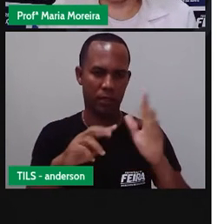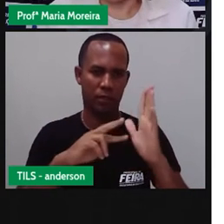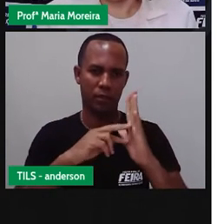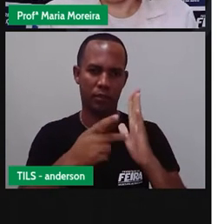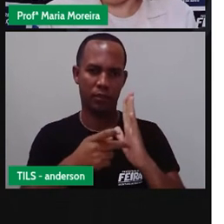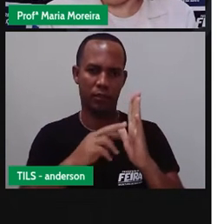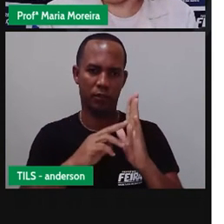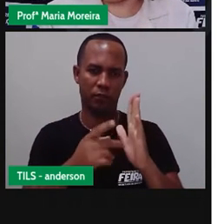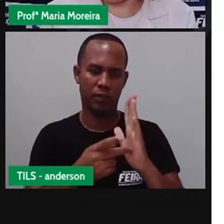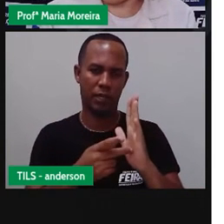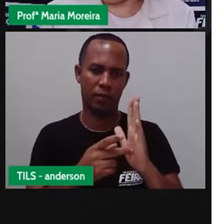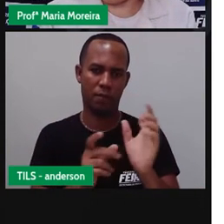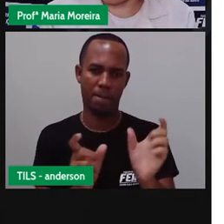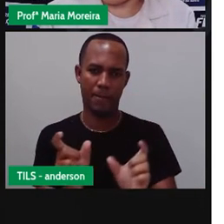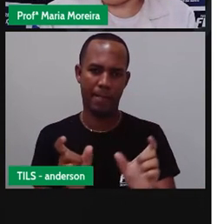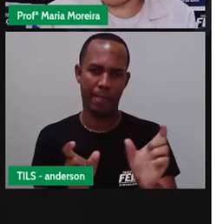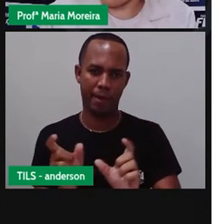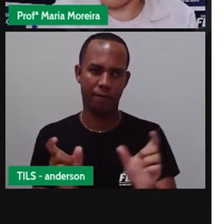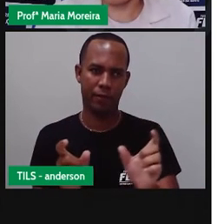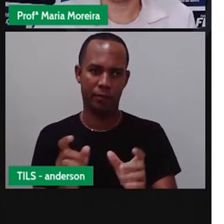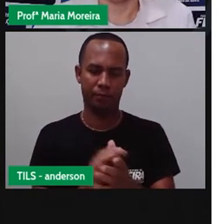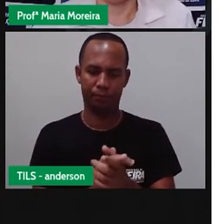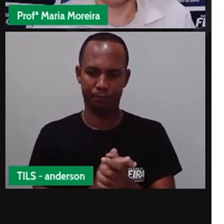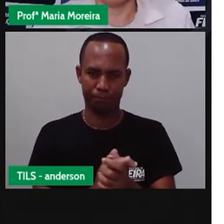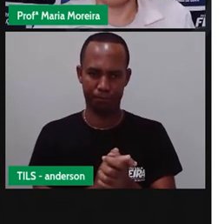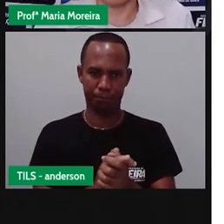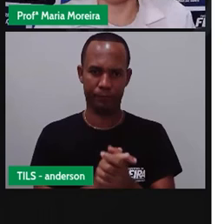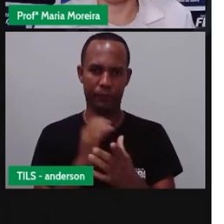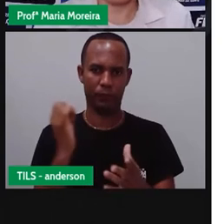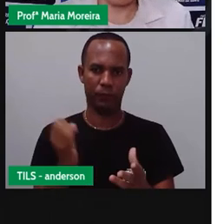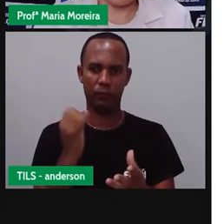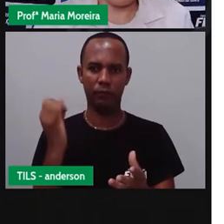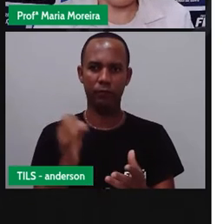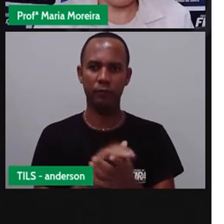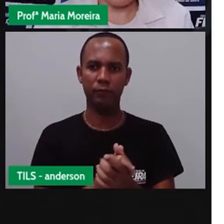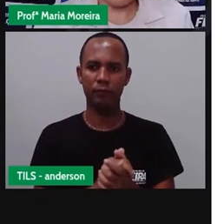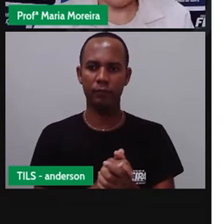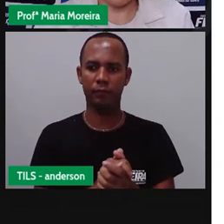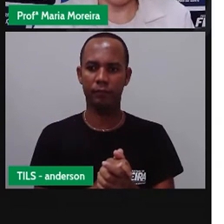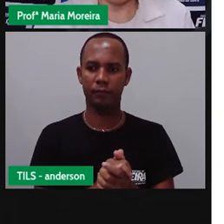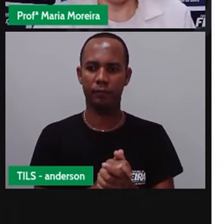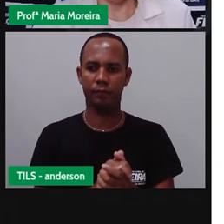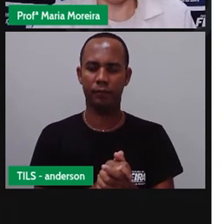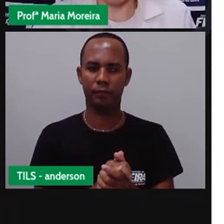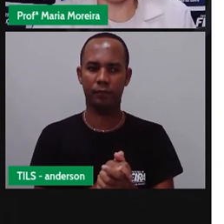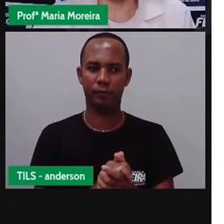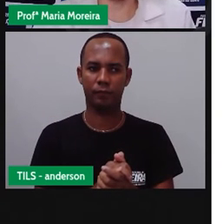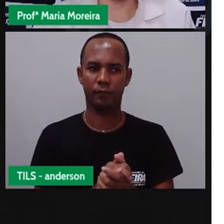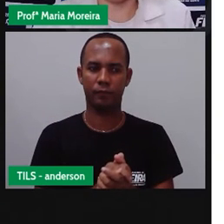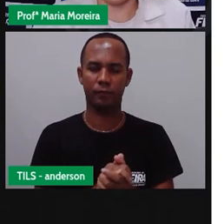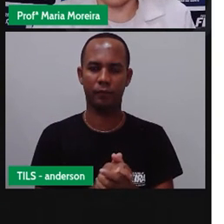dessas palavras. Olha só que interessante. Vamos lá. Vamos lá. Bom, a letra H,